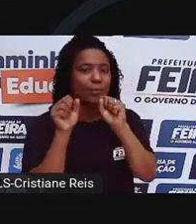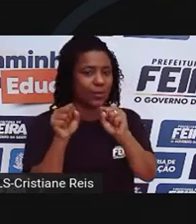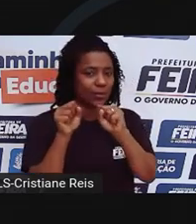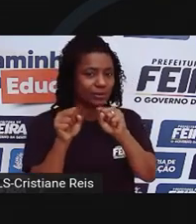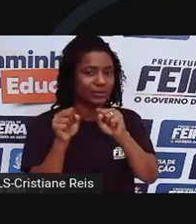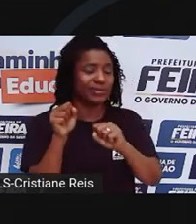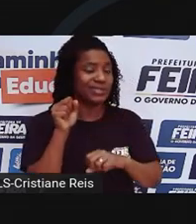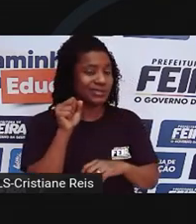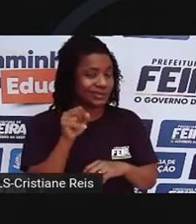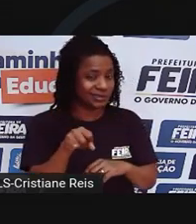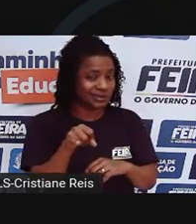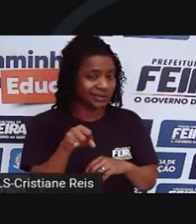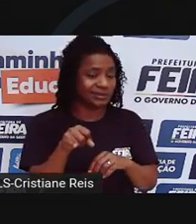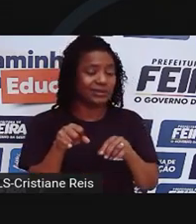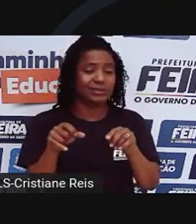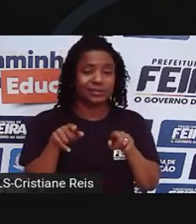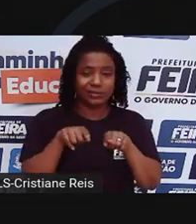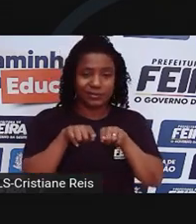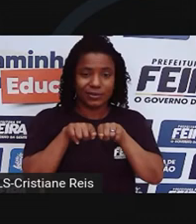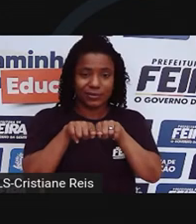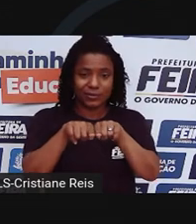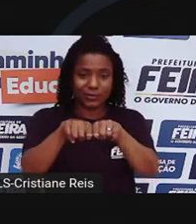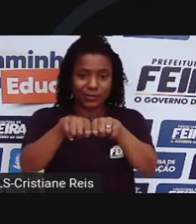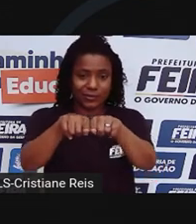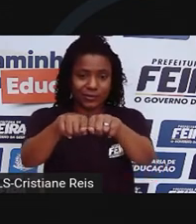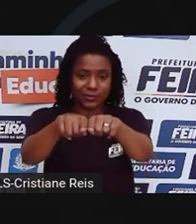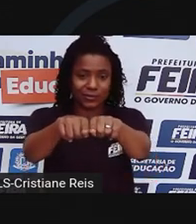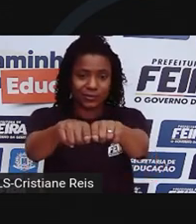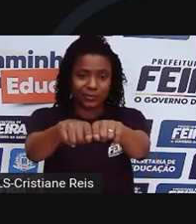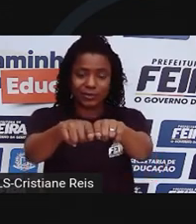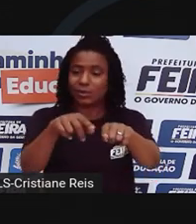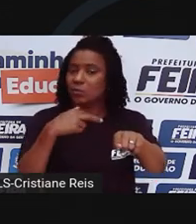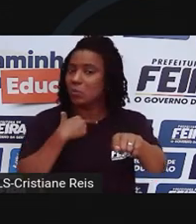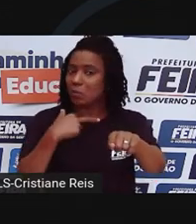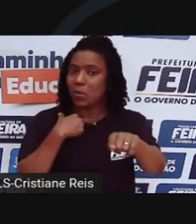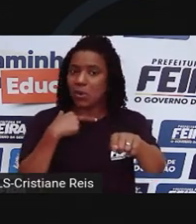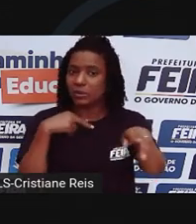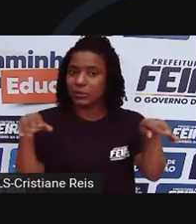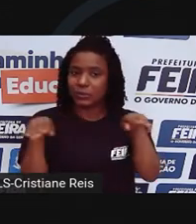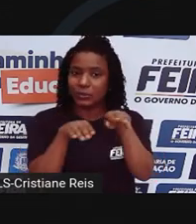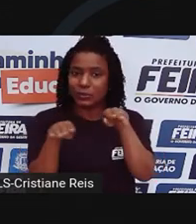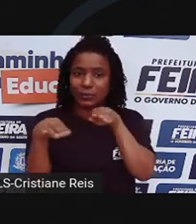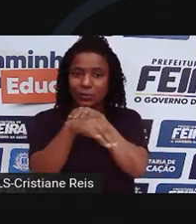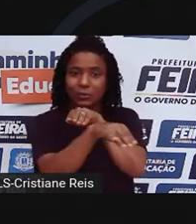estiver contínua, indica que a ultrapassagem está proibida naquele trecho,